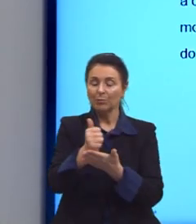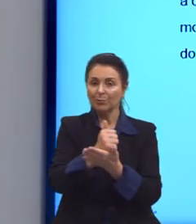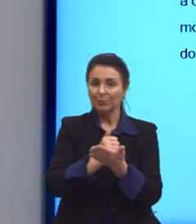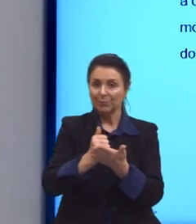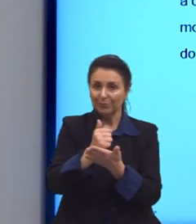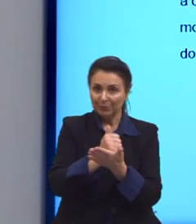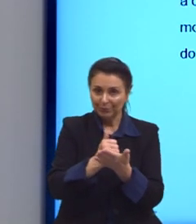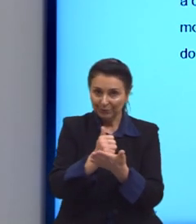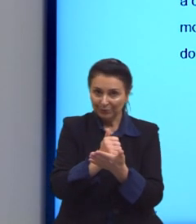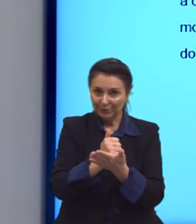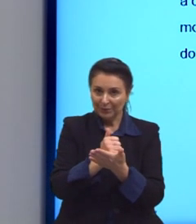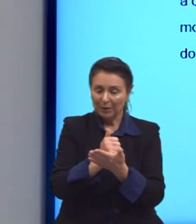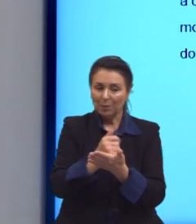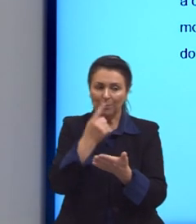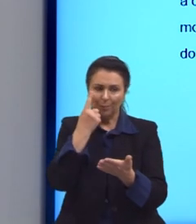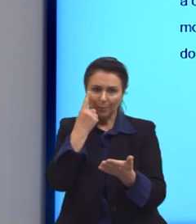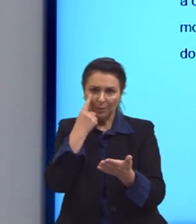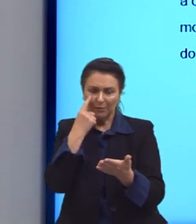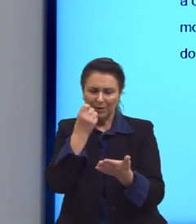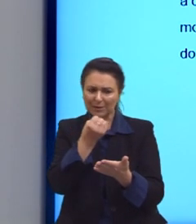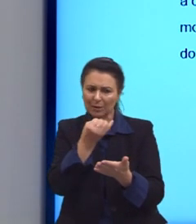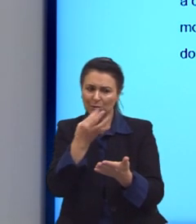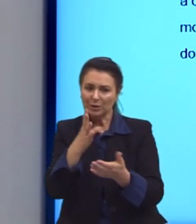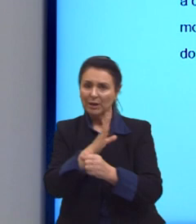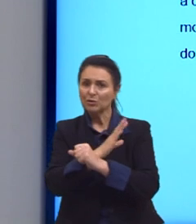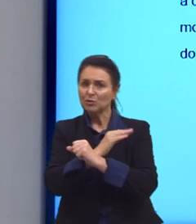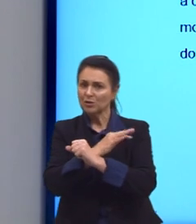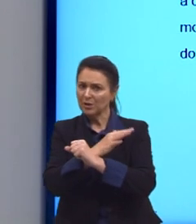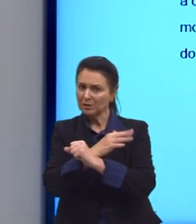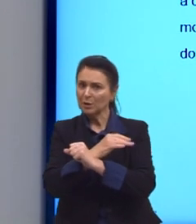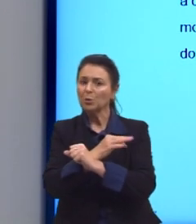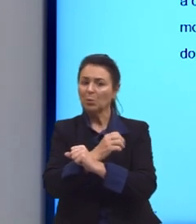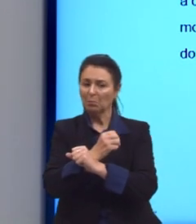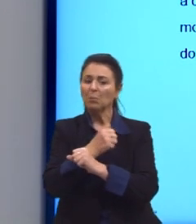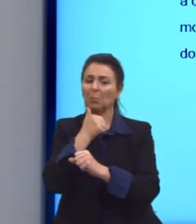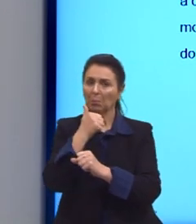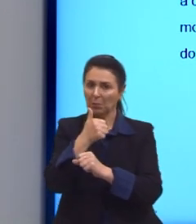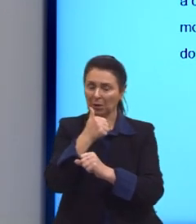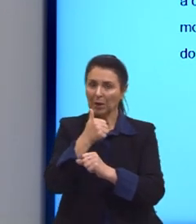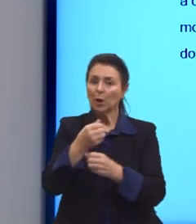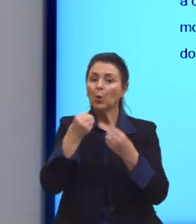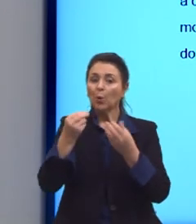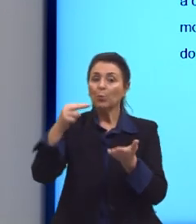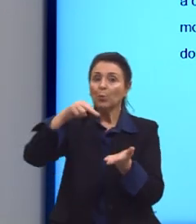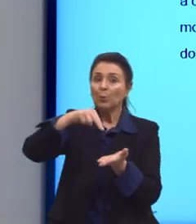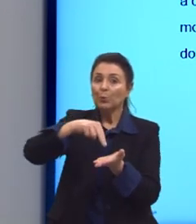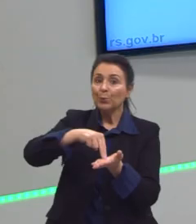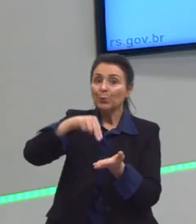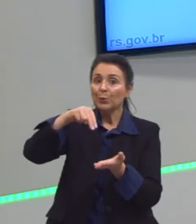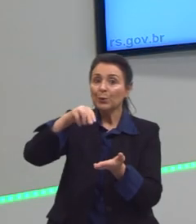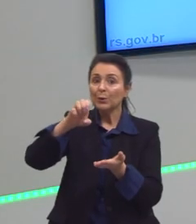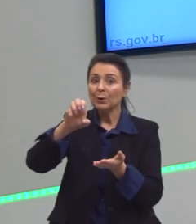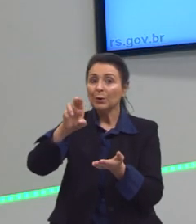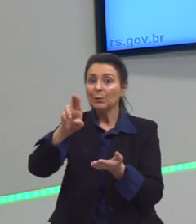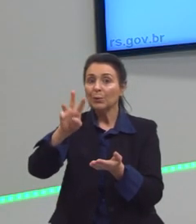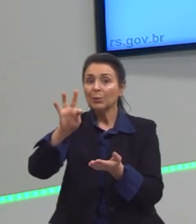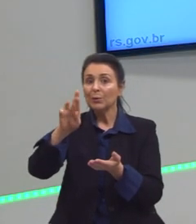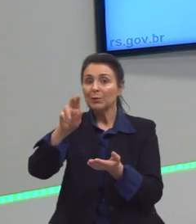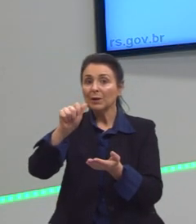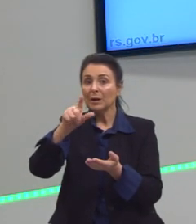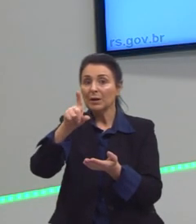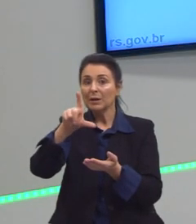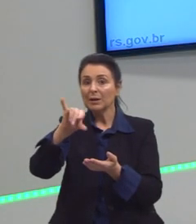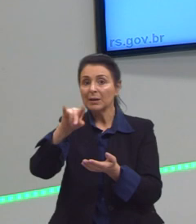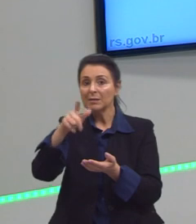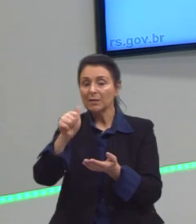para verificar se a quantidade de ácido é suficiente. Então, vão neutralizar esse ácido e vai formar consequentemente